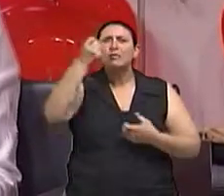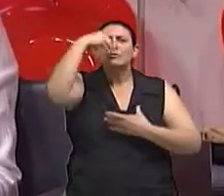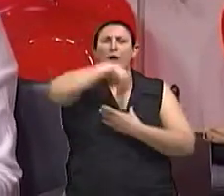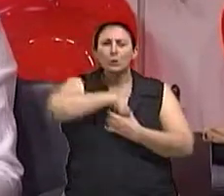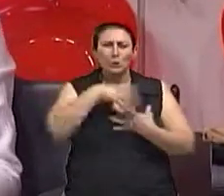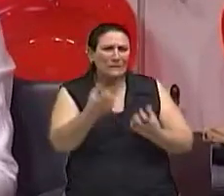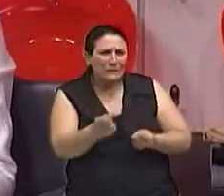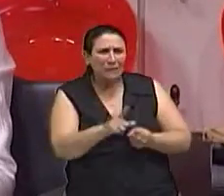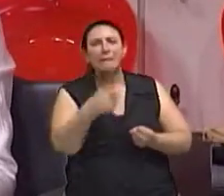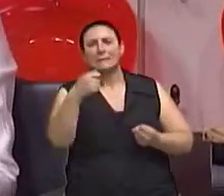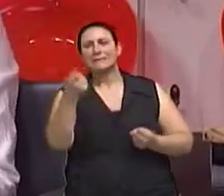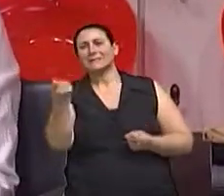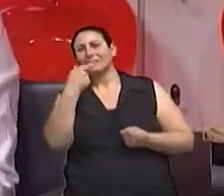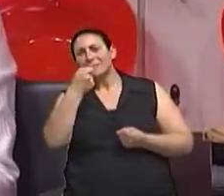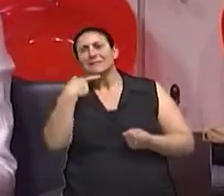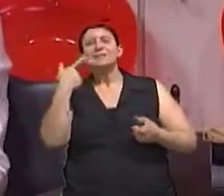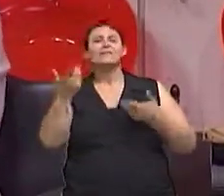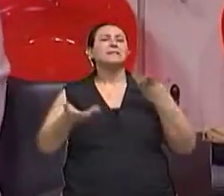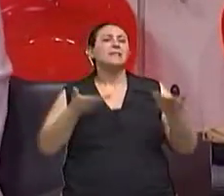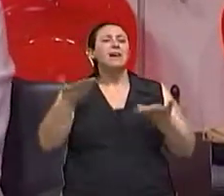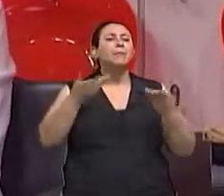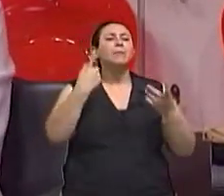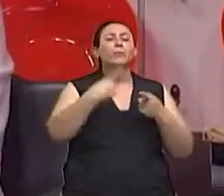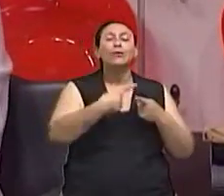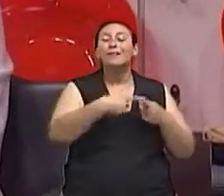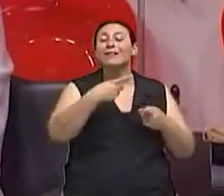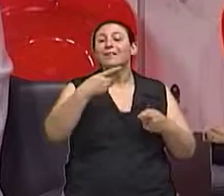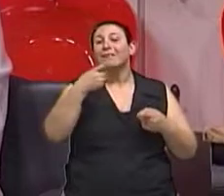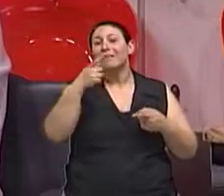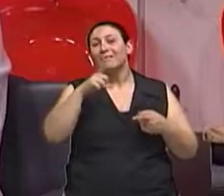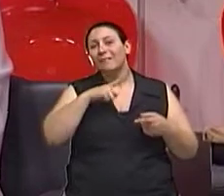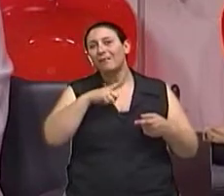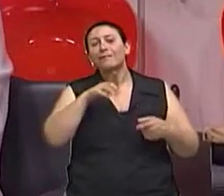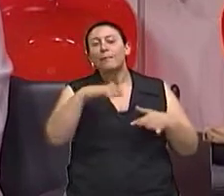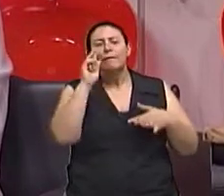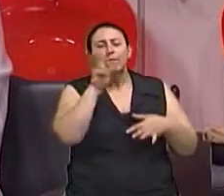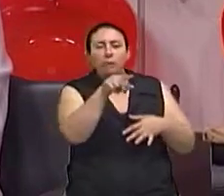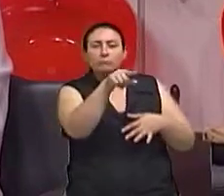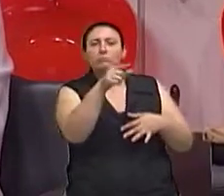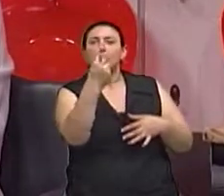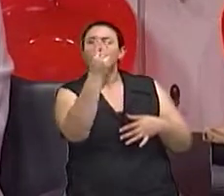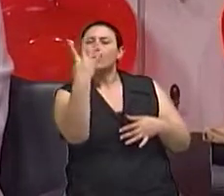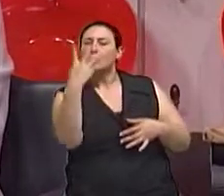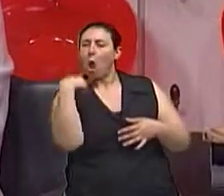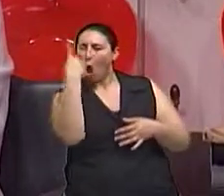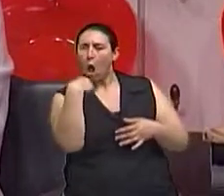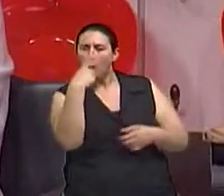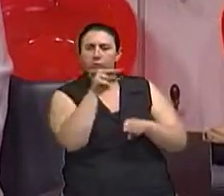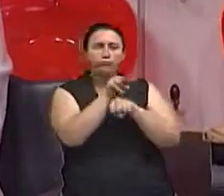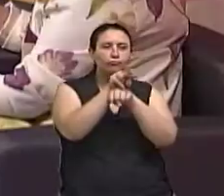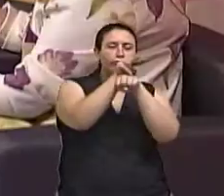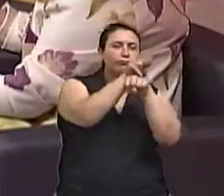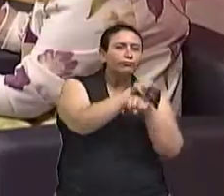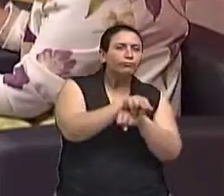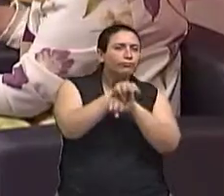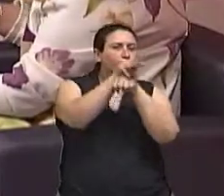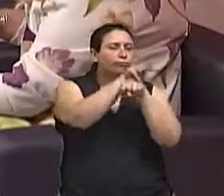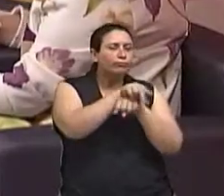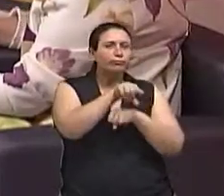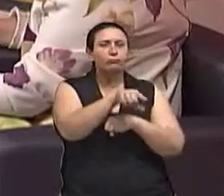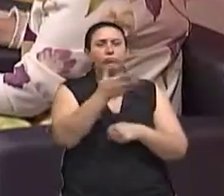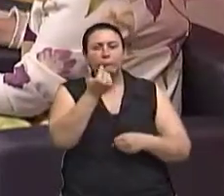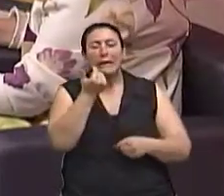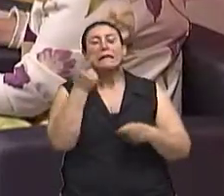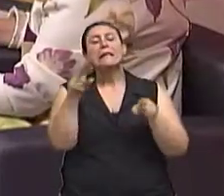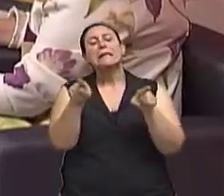avaliação também da ingesta alimentar de 24 horas desse paciente. Ah, ok. Né? E também a solicitação de